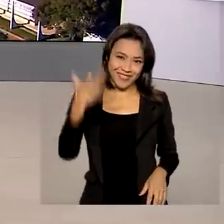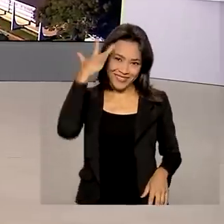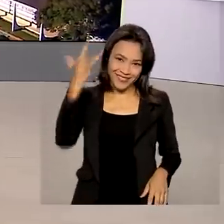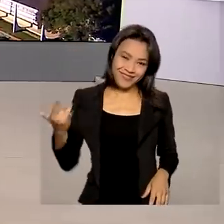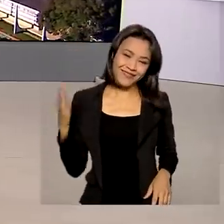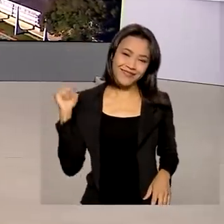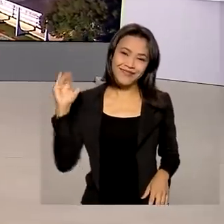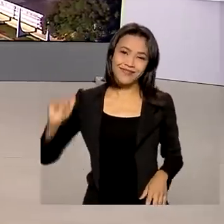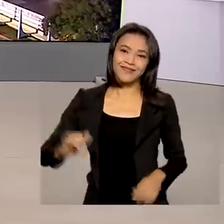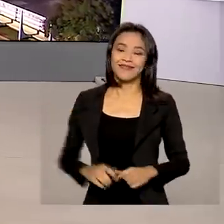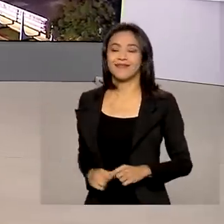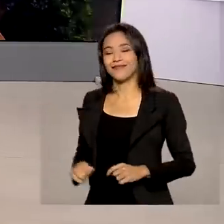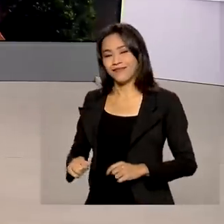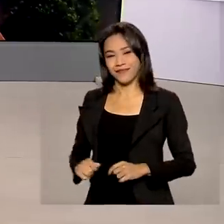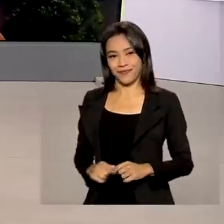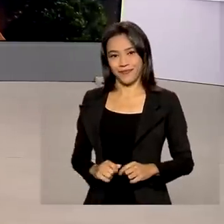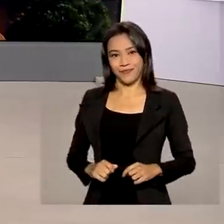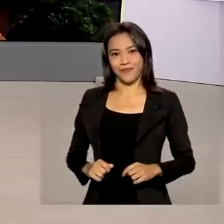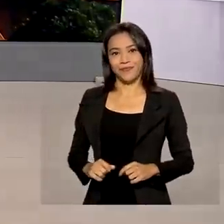amanhã. Tchau, tchau.